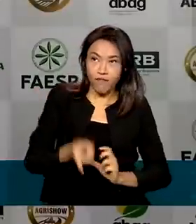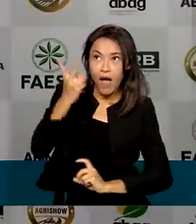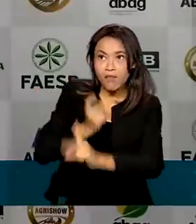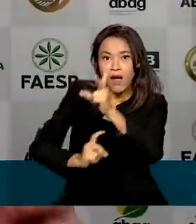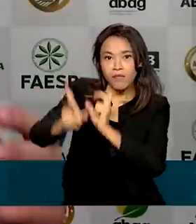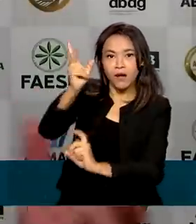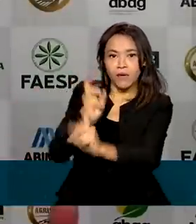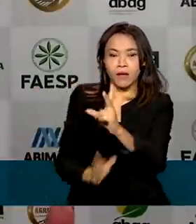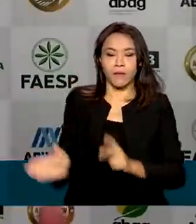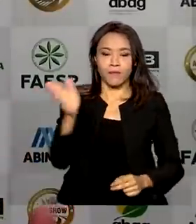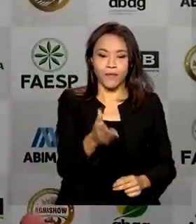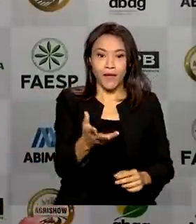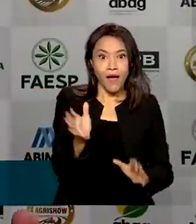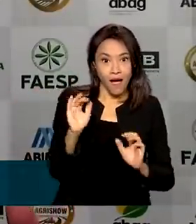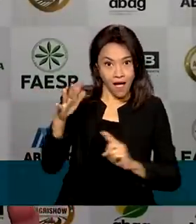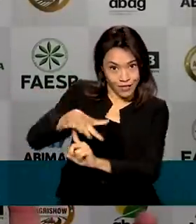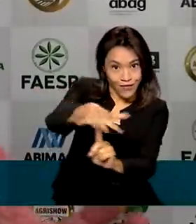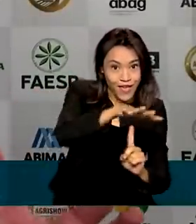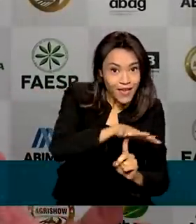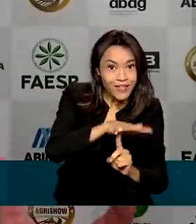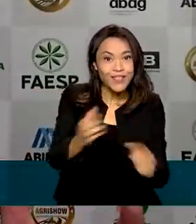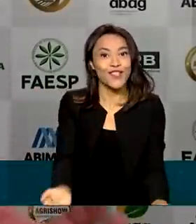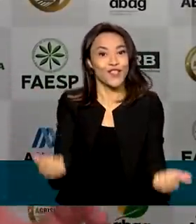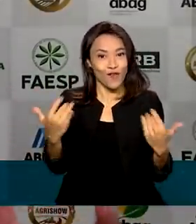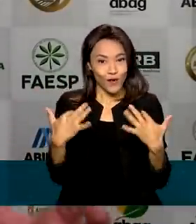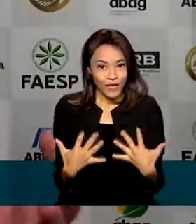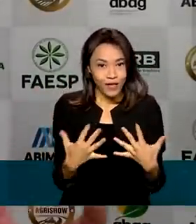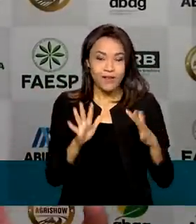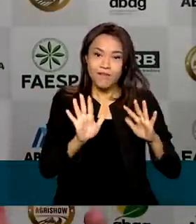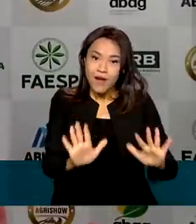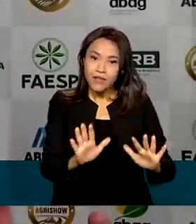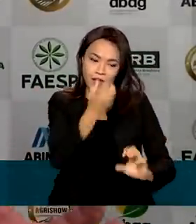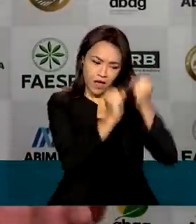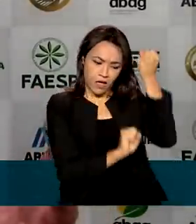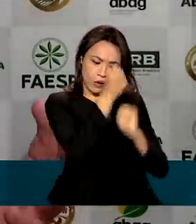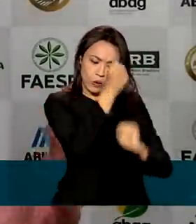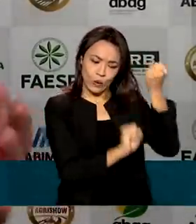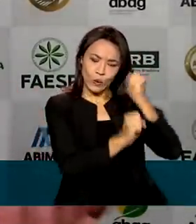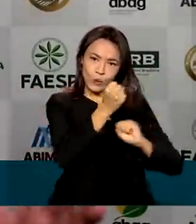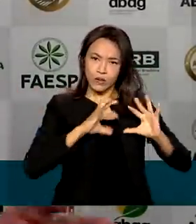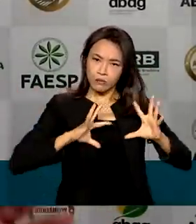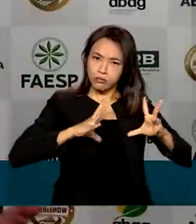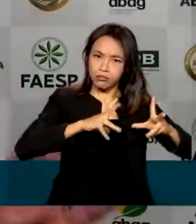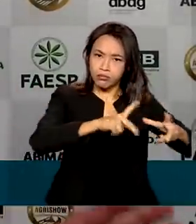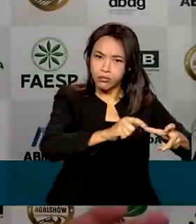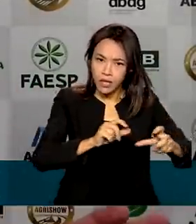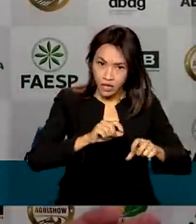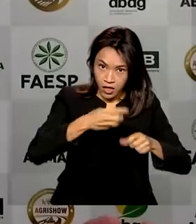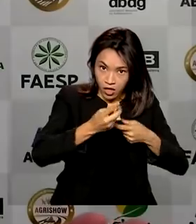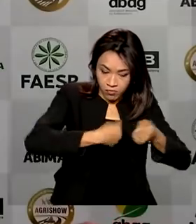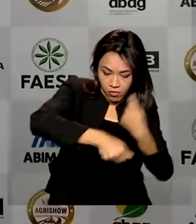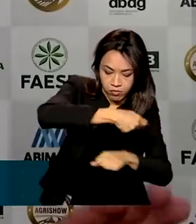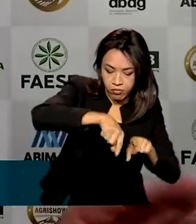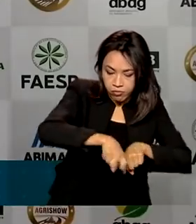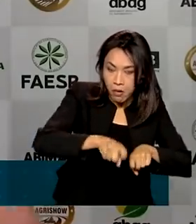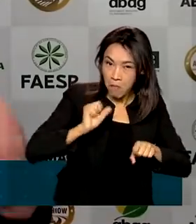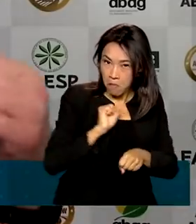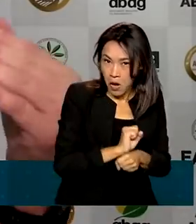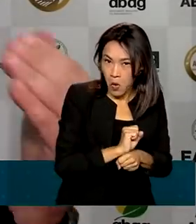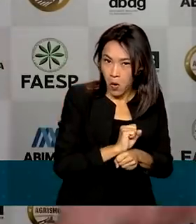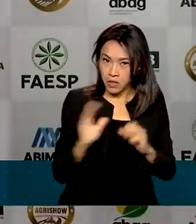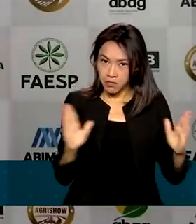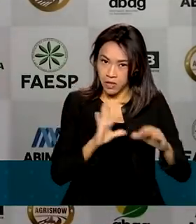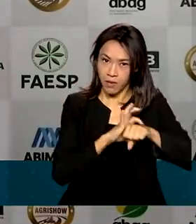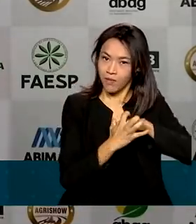feiras estão voltando, mas a indústria de máquinas agrícolas e o agro não parou na pandemia. Ao contrário,